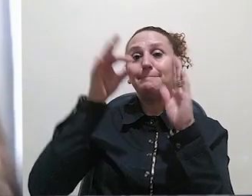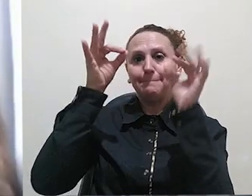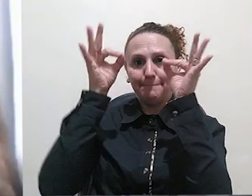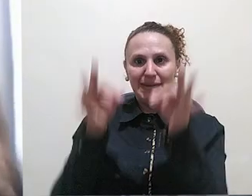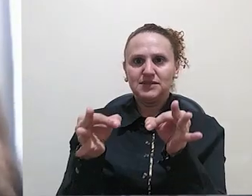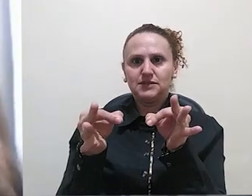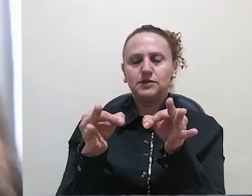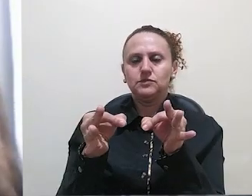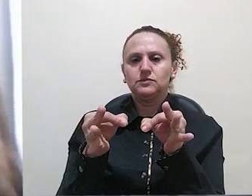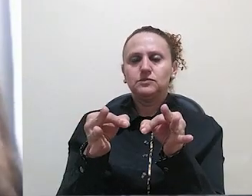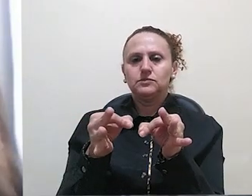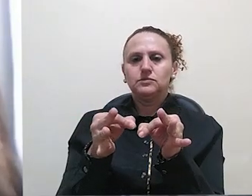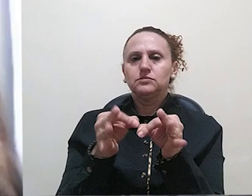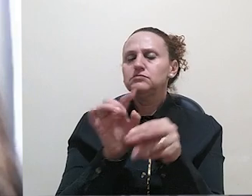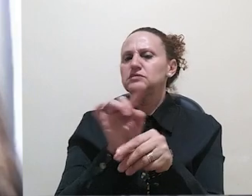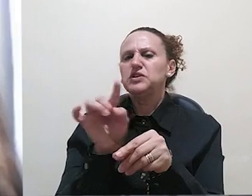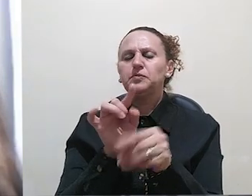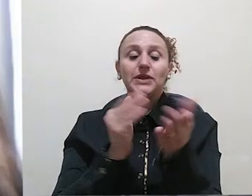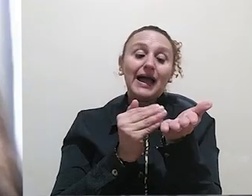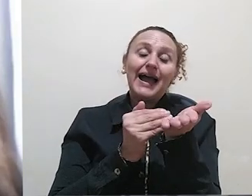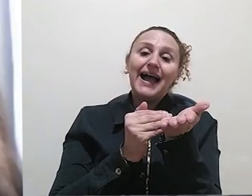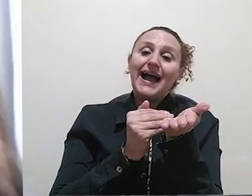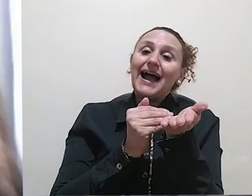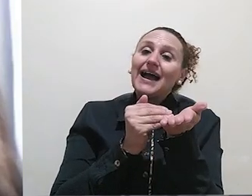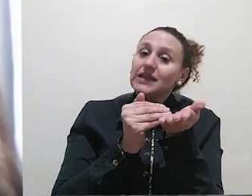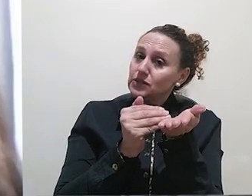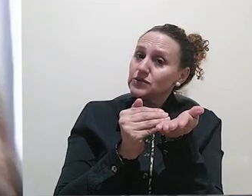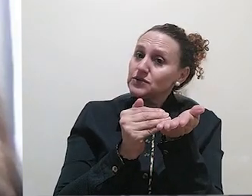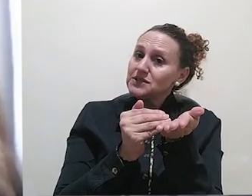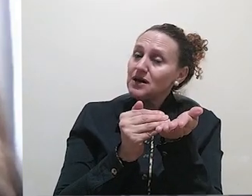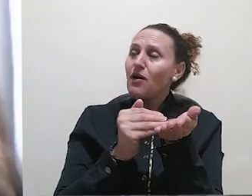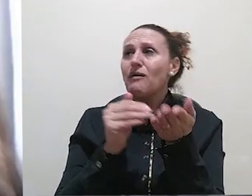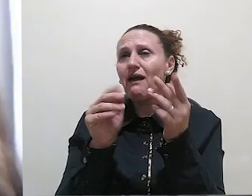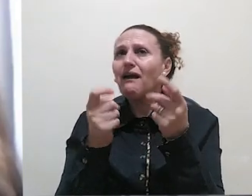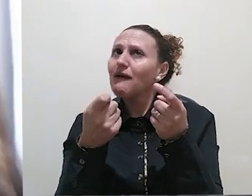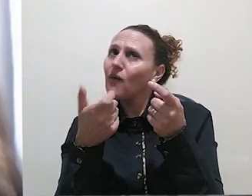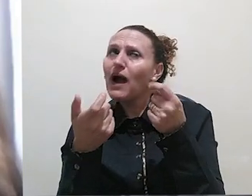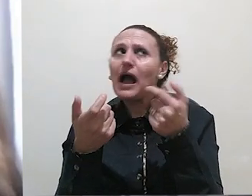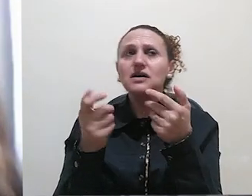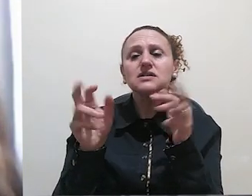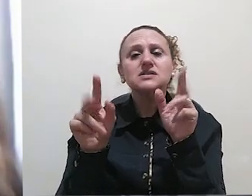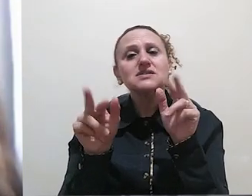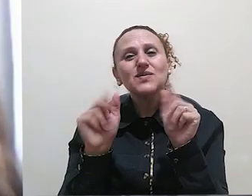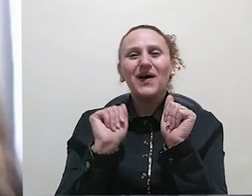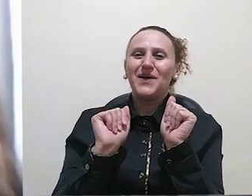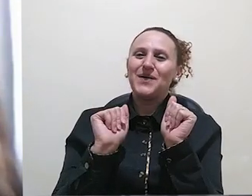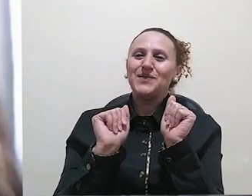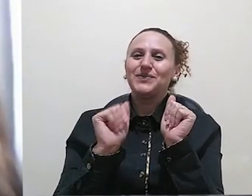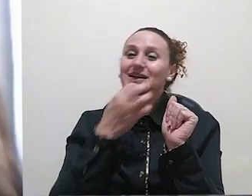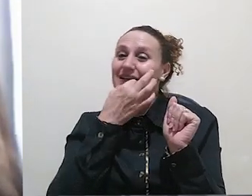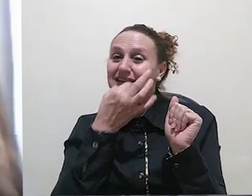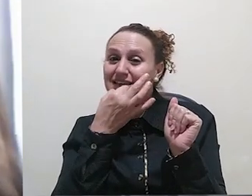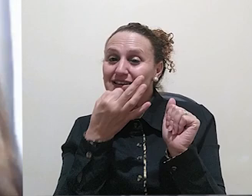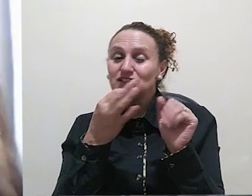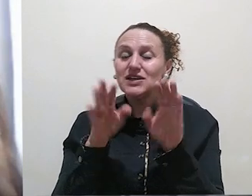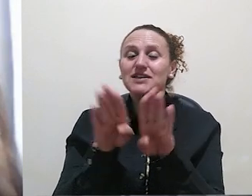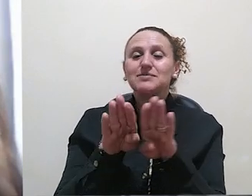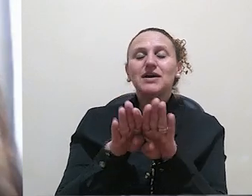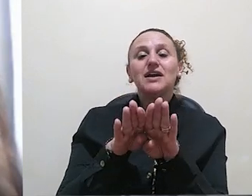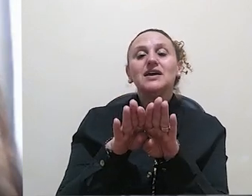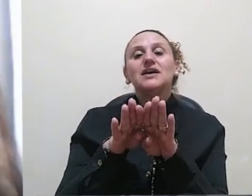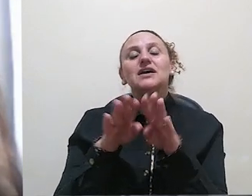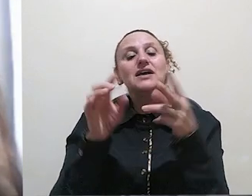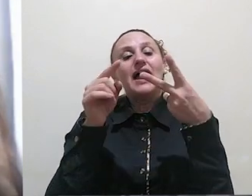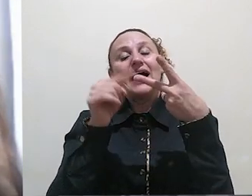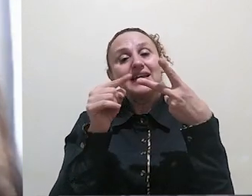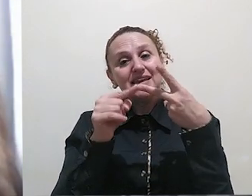claro, a introdução, ela é meio parecida em todas, seja na crítica, seja na descritiva, no entanto, quando